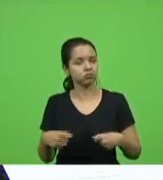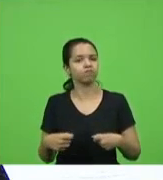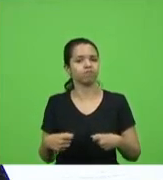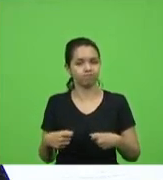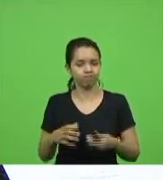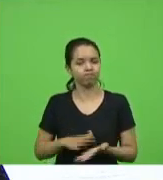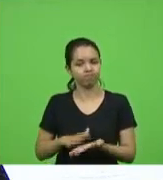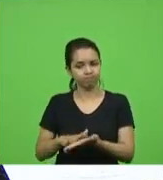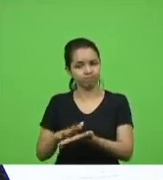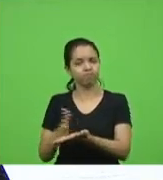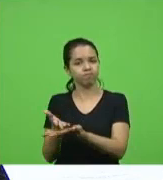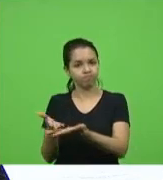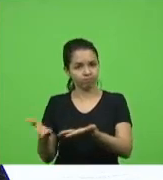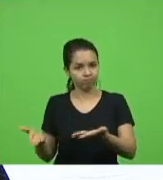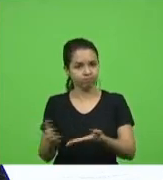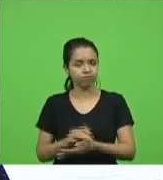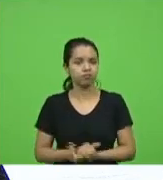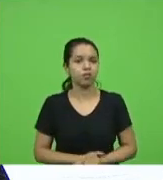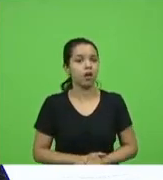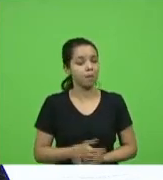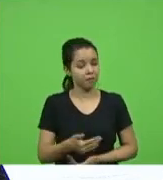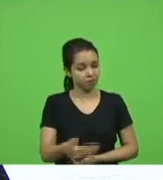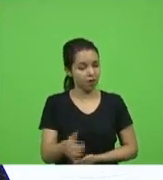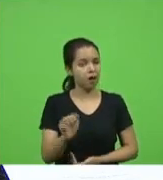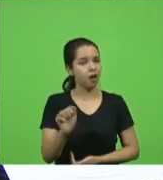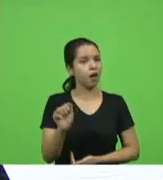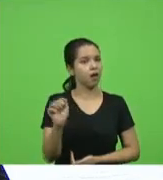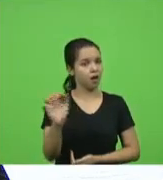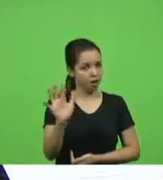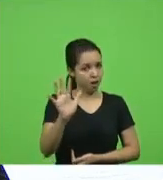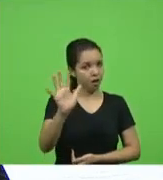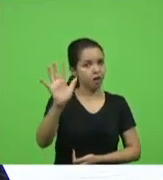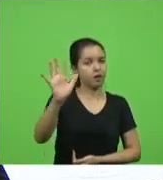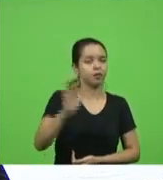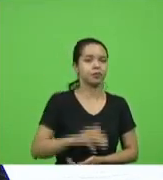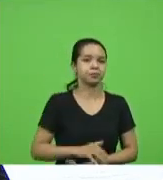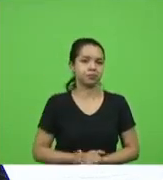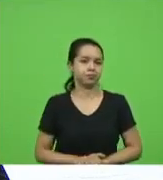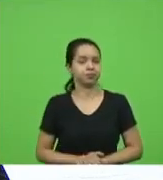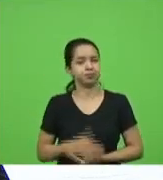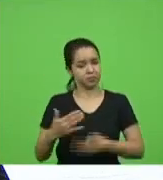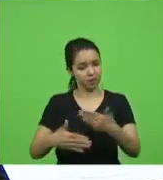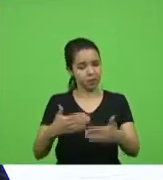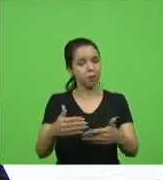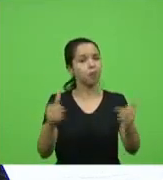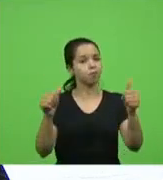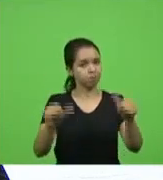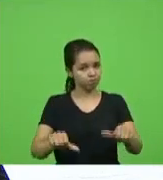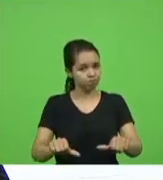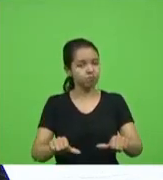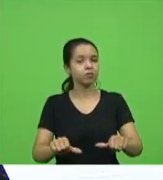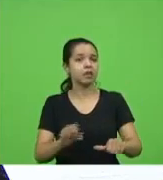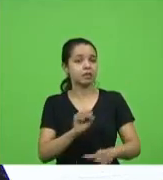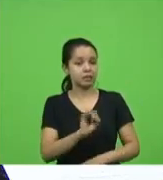e vai custar caro para o governo do estado vai custar caro para aqueles que não adotarem a defender essa pauta